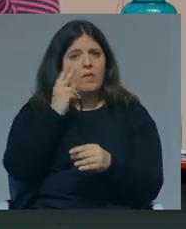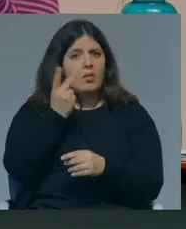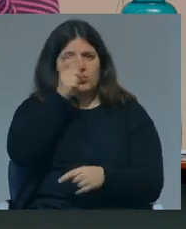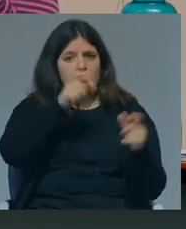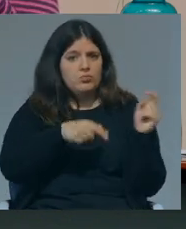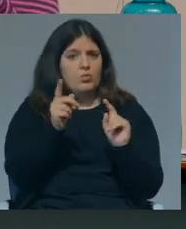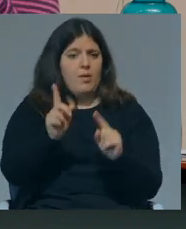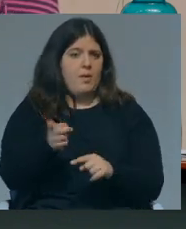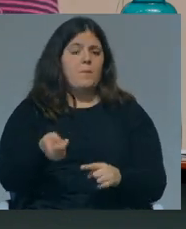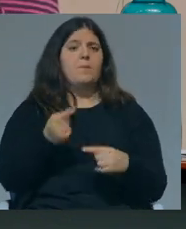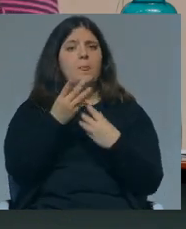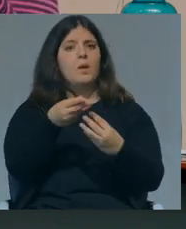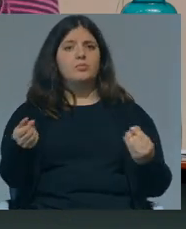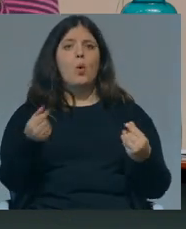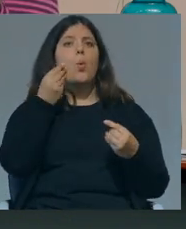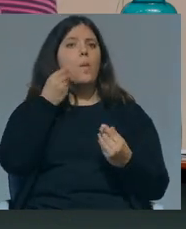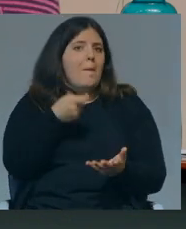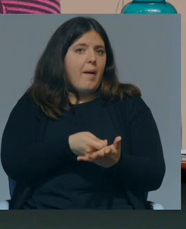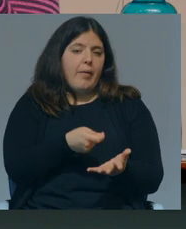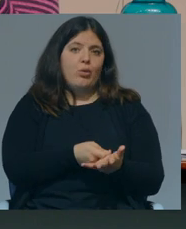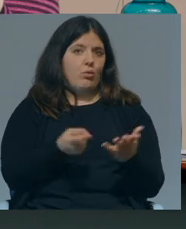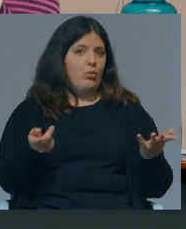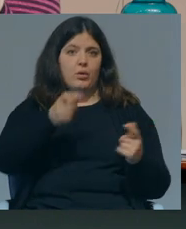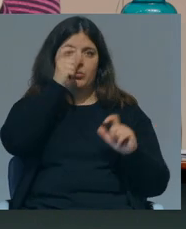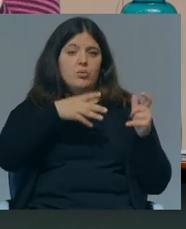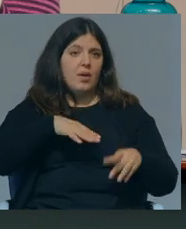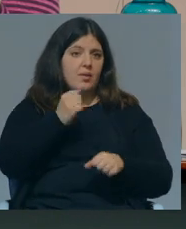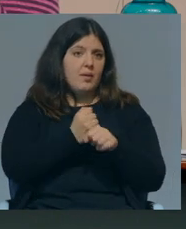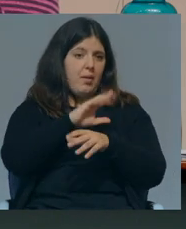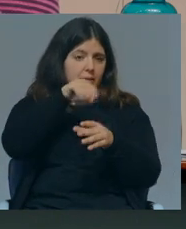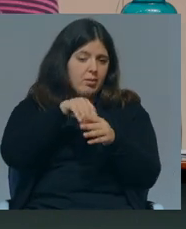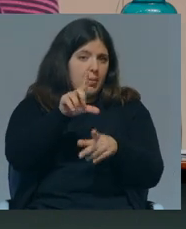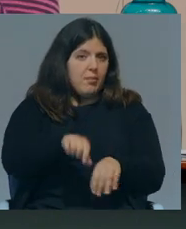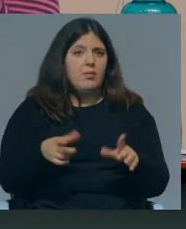Portanto, isso resolve-se pagando e depois as pessoas vão querer fazer esse trabalho.